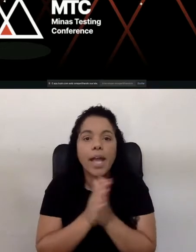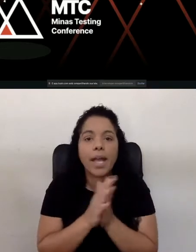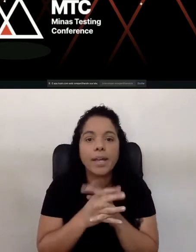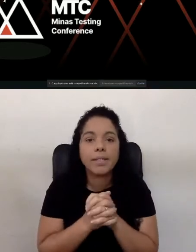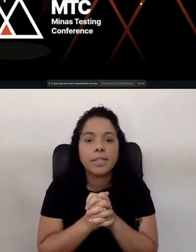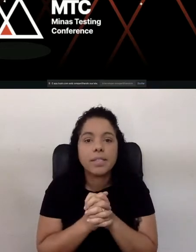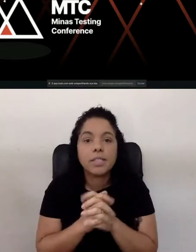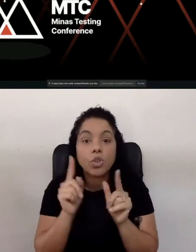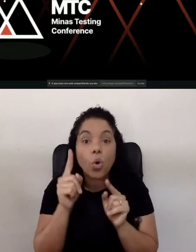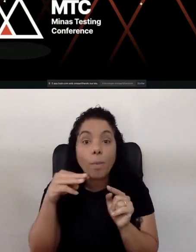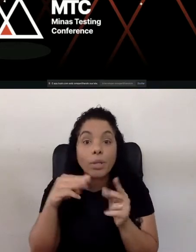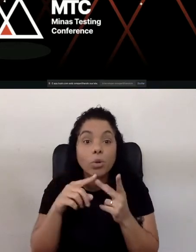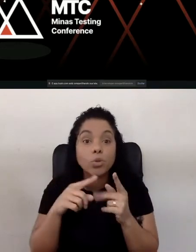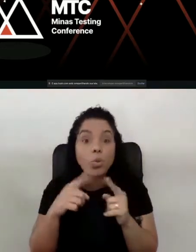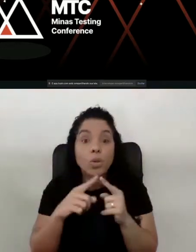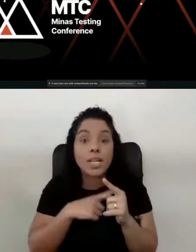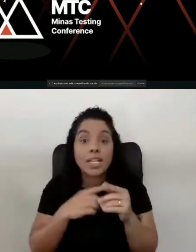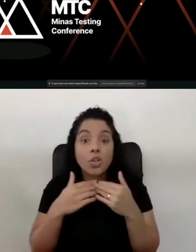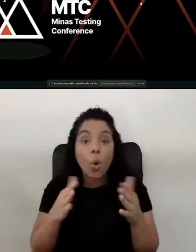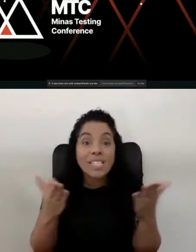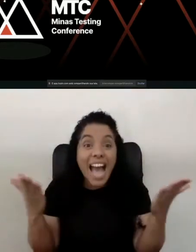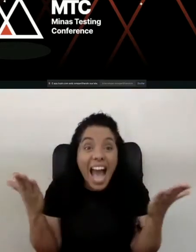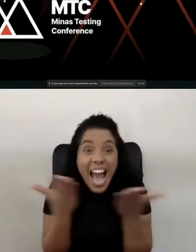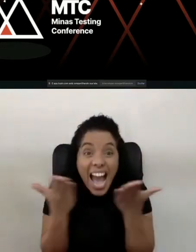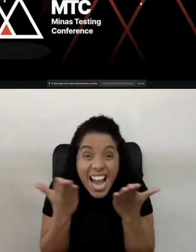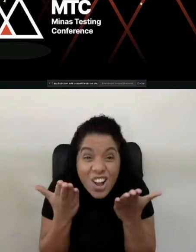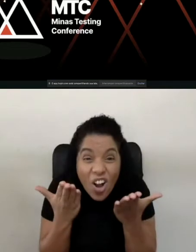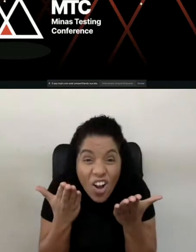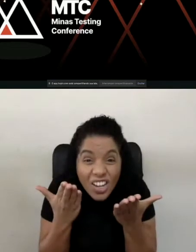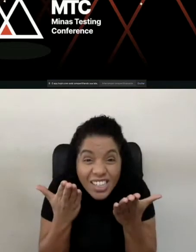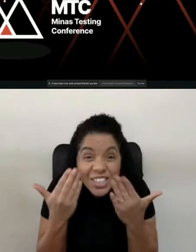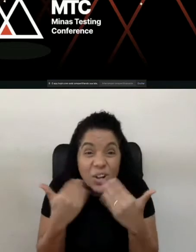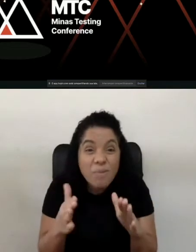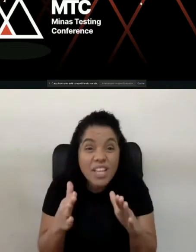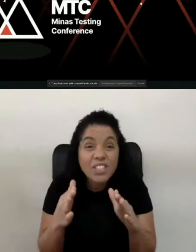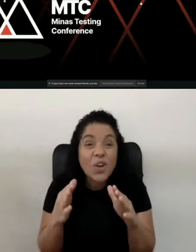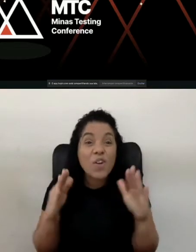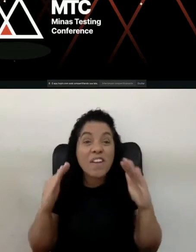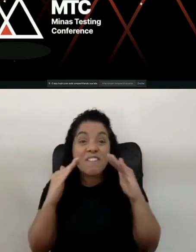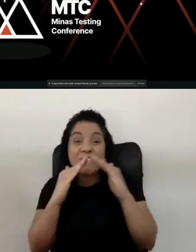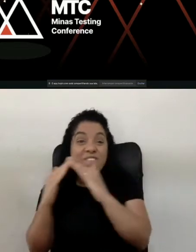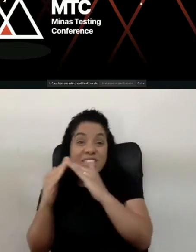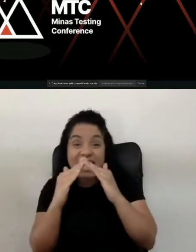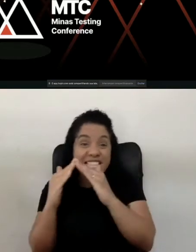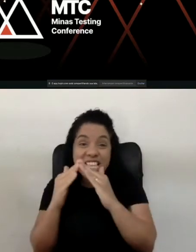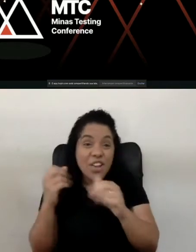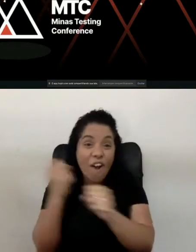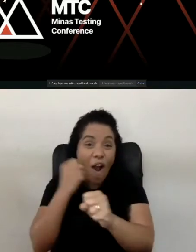Só um minutinho. Começou exatamente agora um vizinho aqui fazer uma obra.